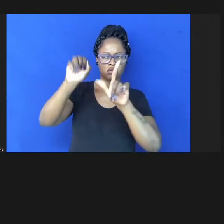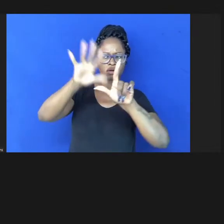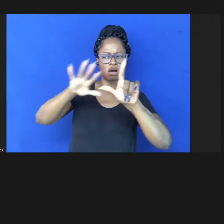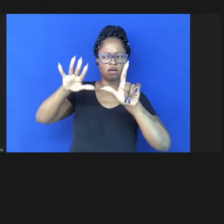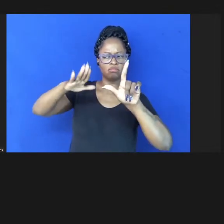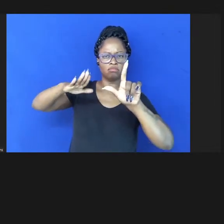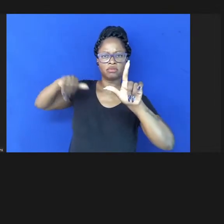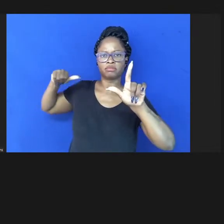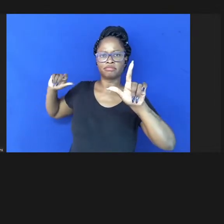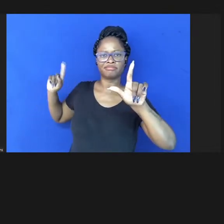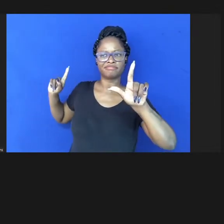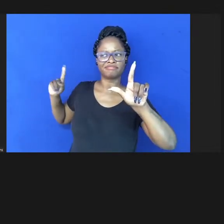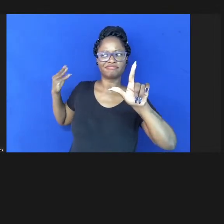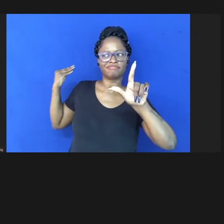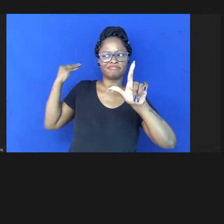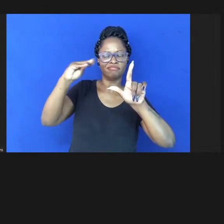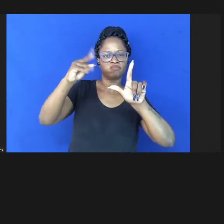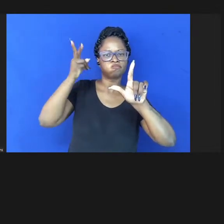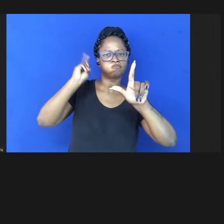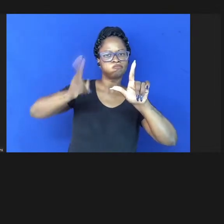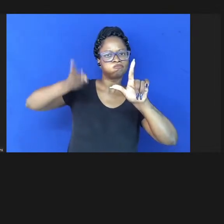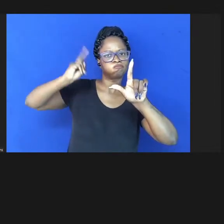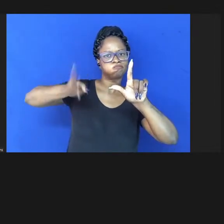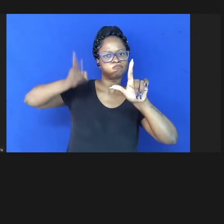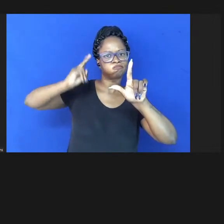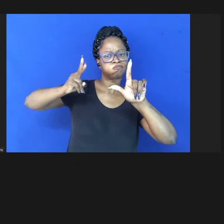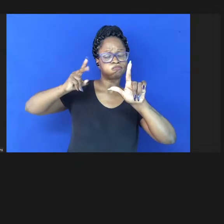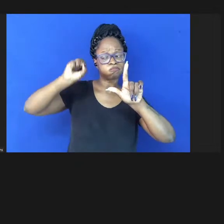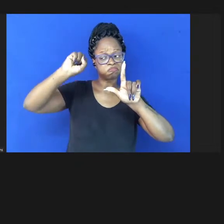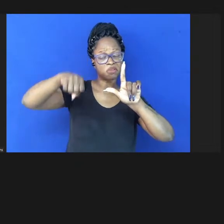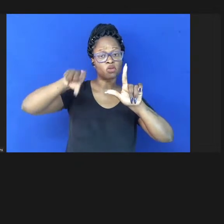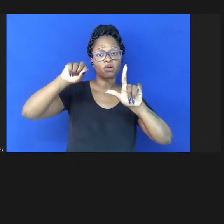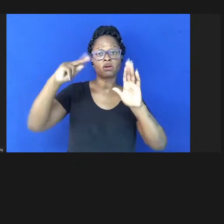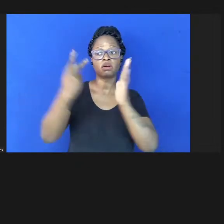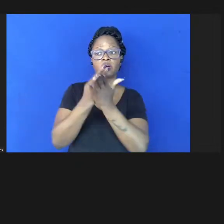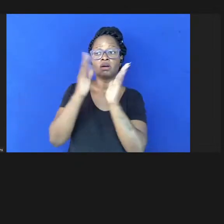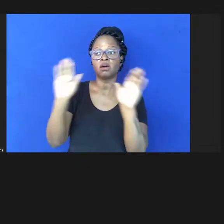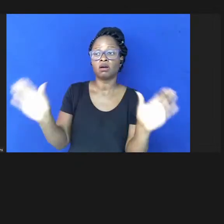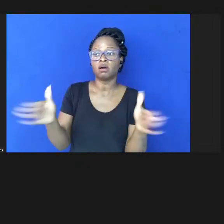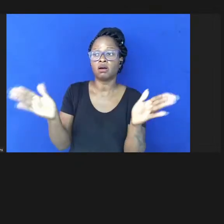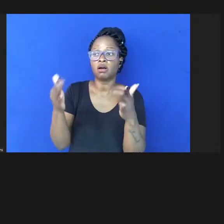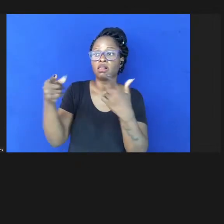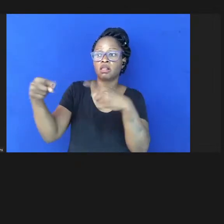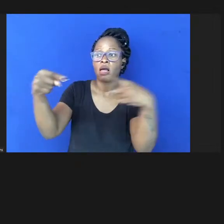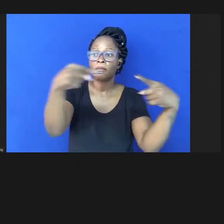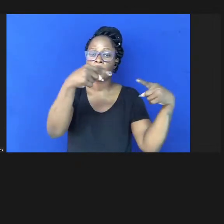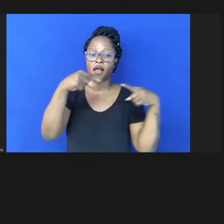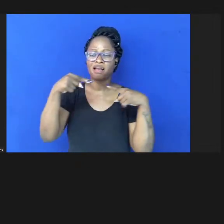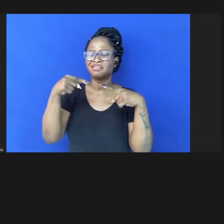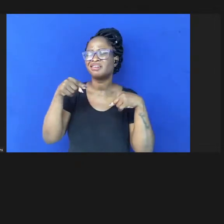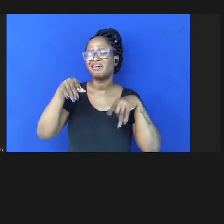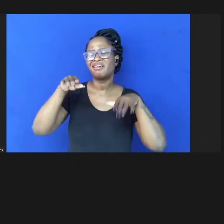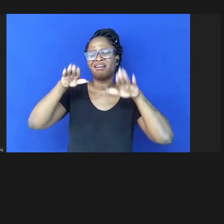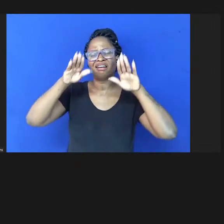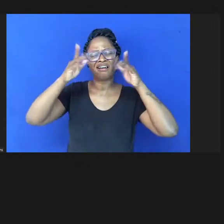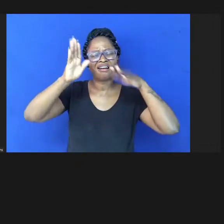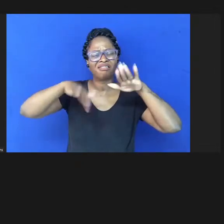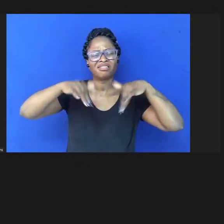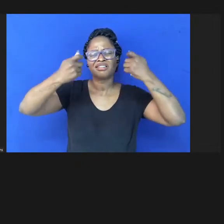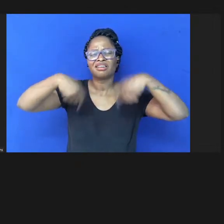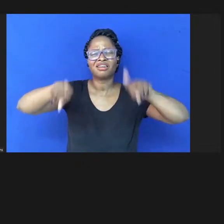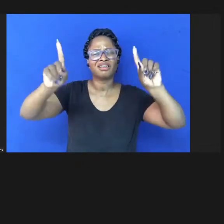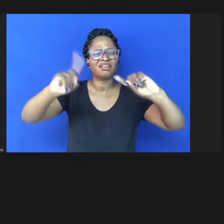mas sim incentivar debate desnecessário através de